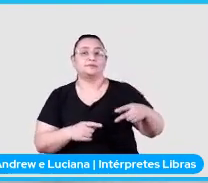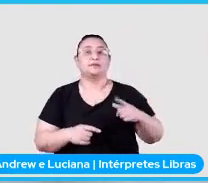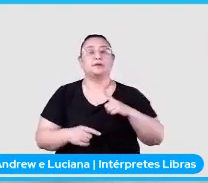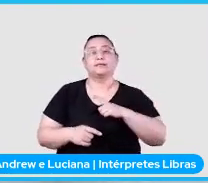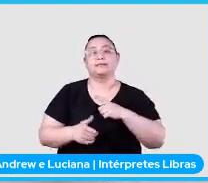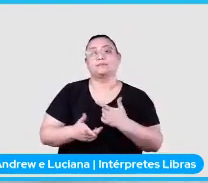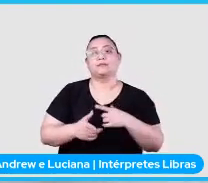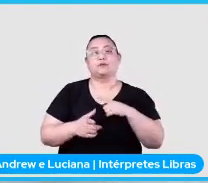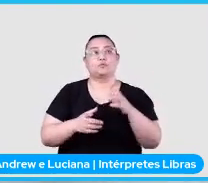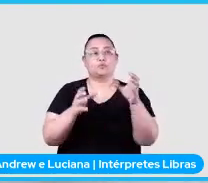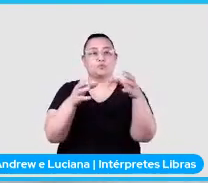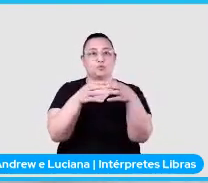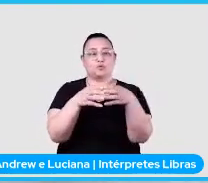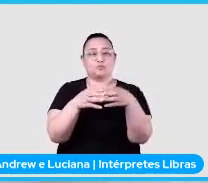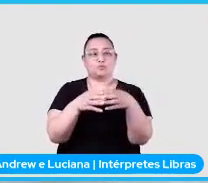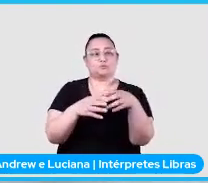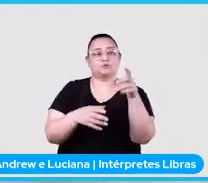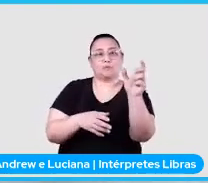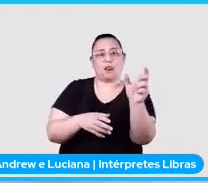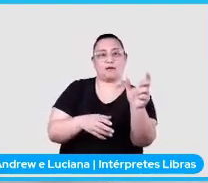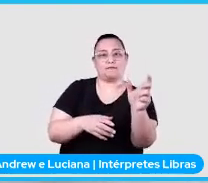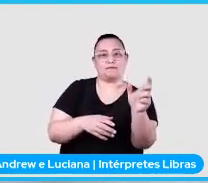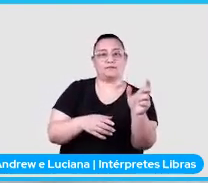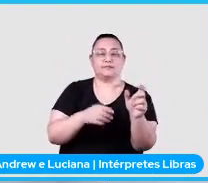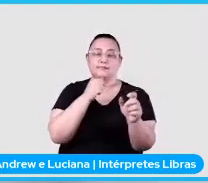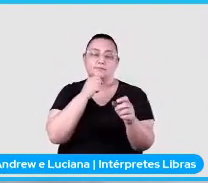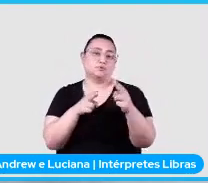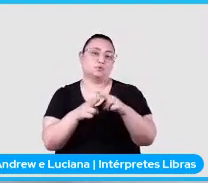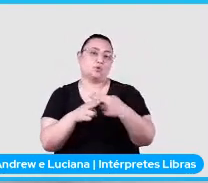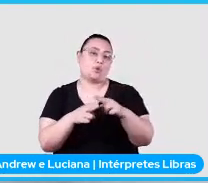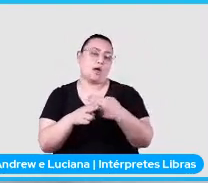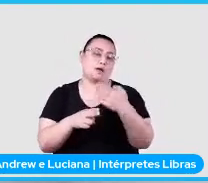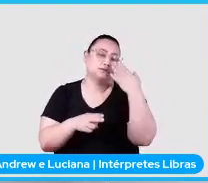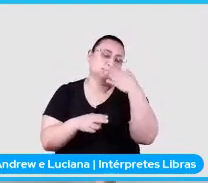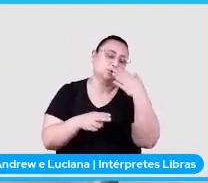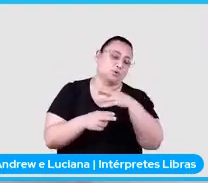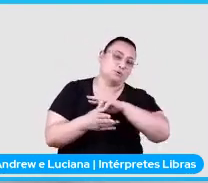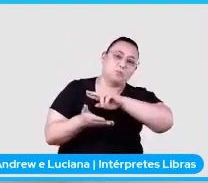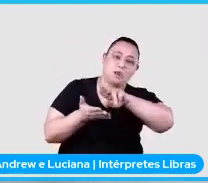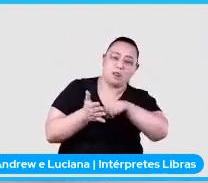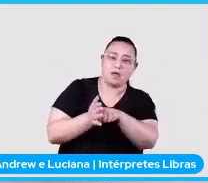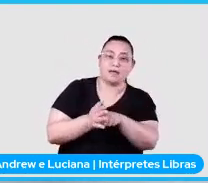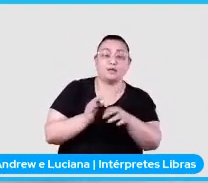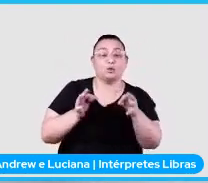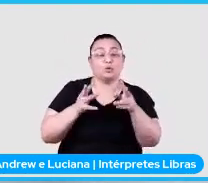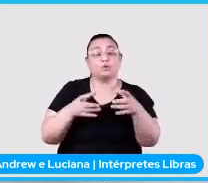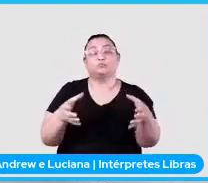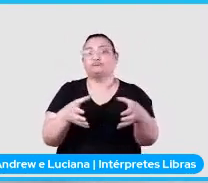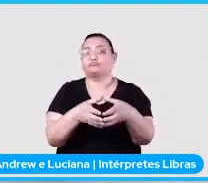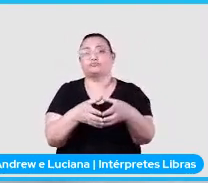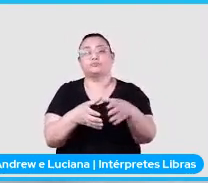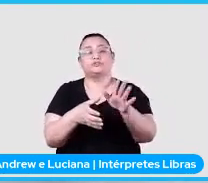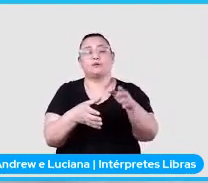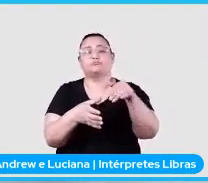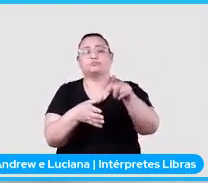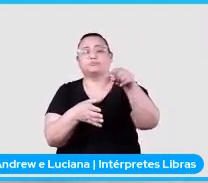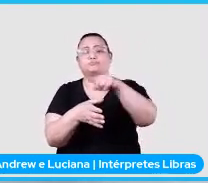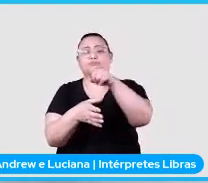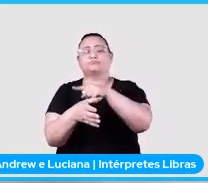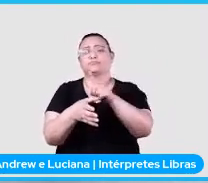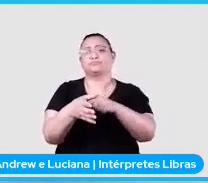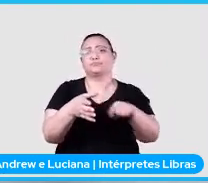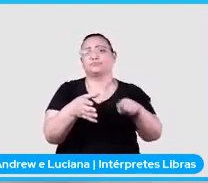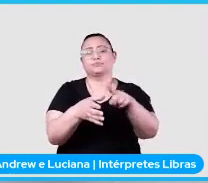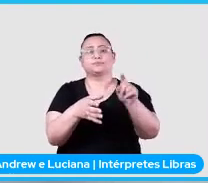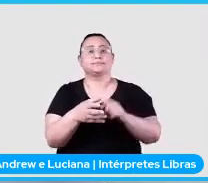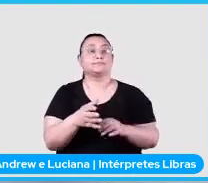palavras, imagina lá, ela tem uma palavra brown, chocolate, doce e tudo mais, e todas elas já possuem seus vetores computados. A partir